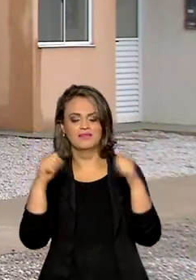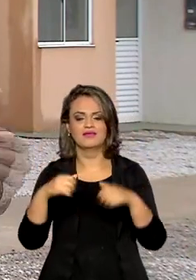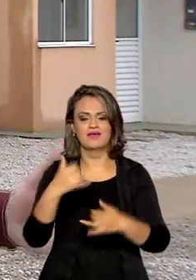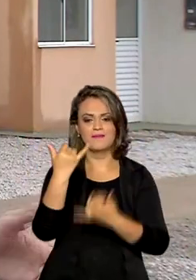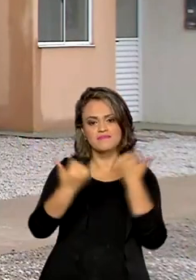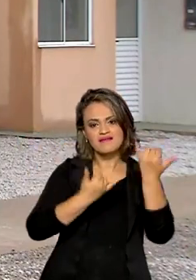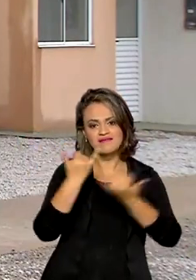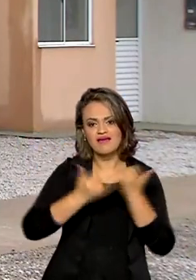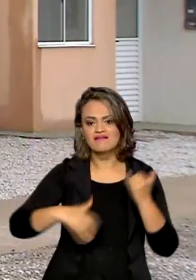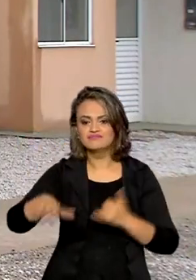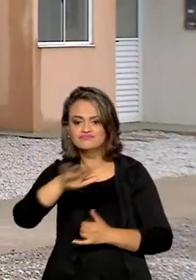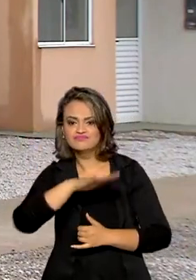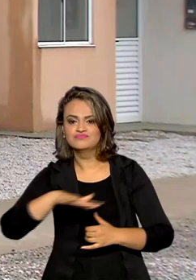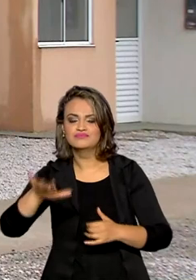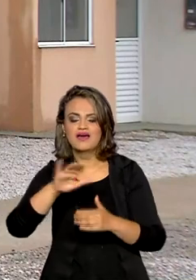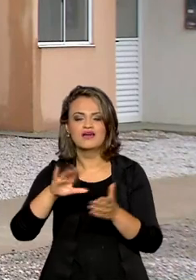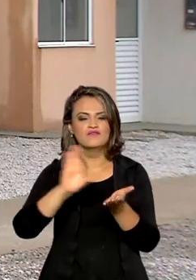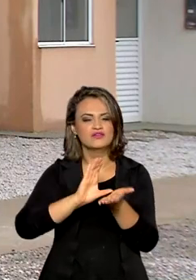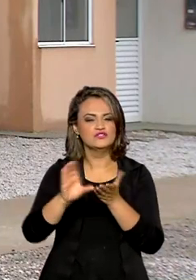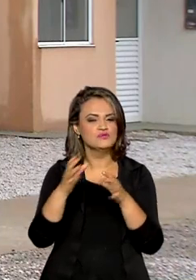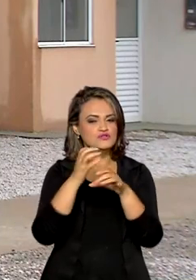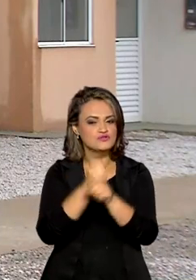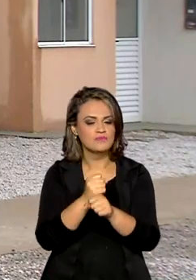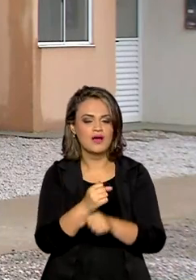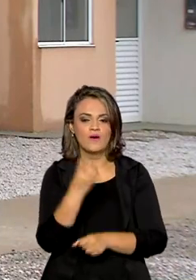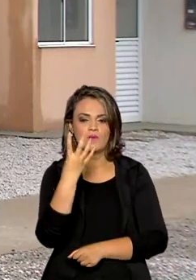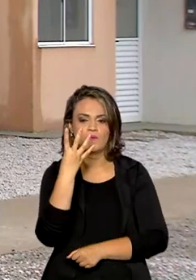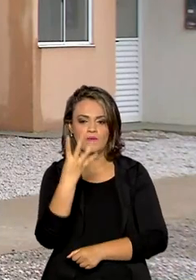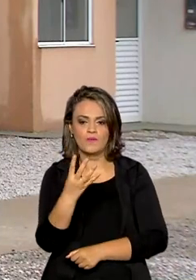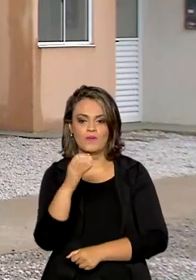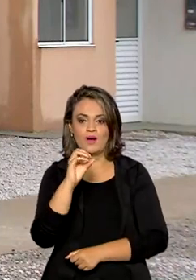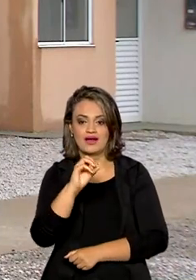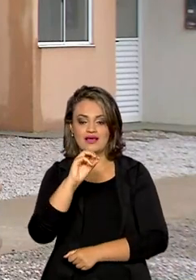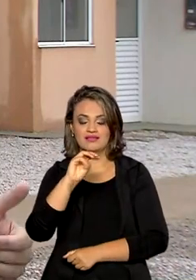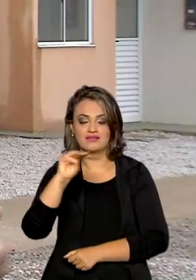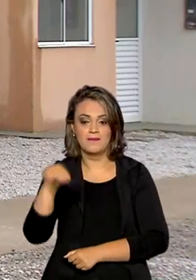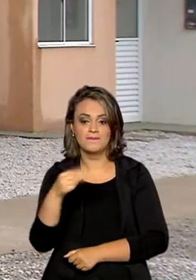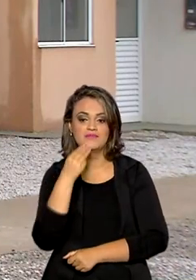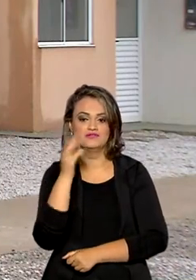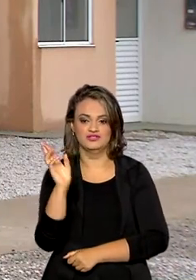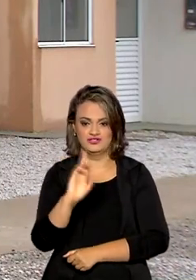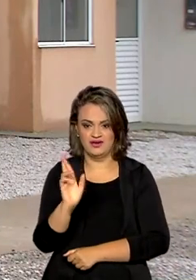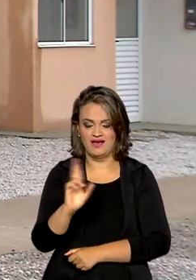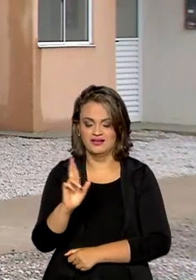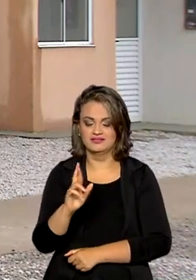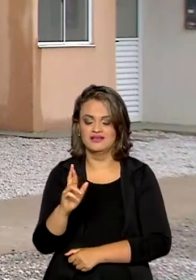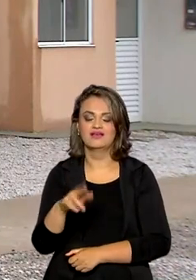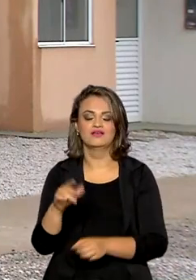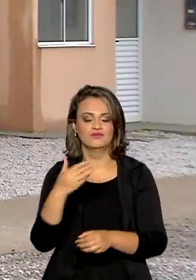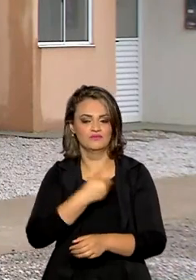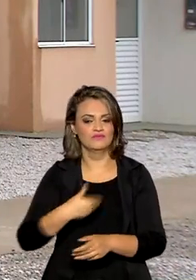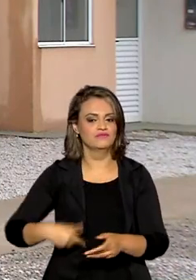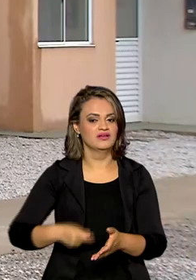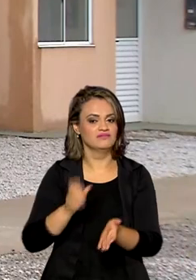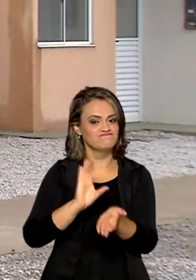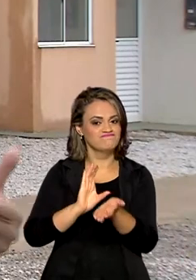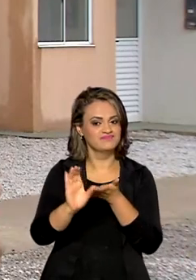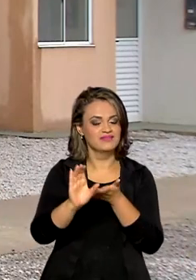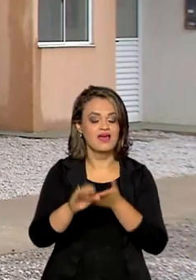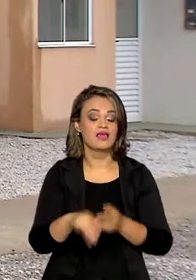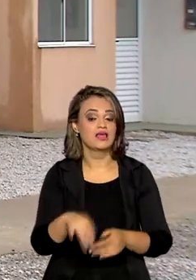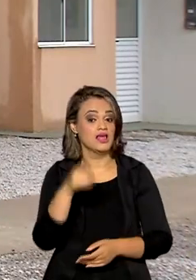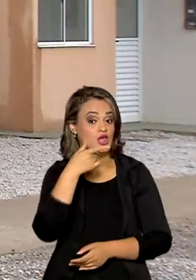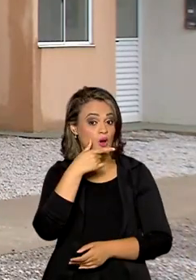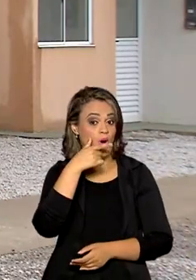brinquedos para criança. Um investimento total de 40 milhões de reais que foi feito pelo governo aqui. E ontem, na verdade,